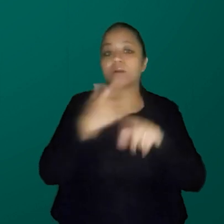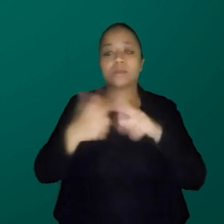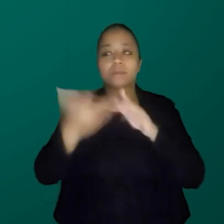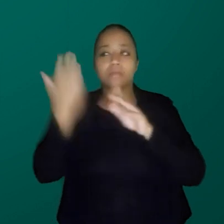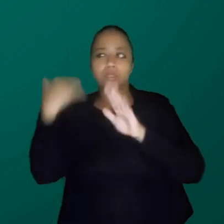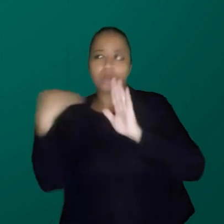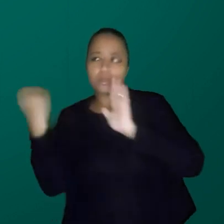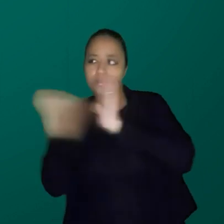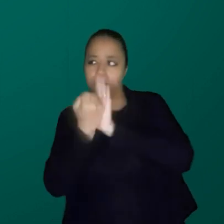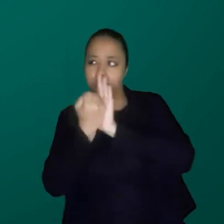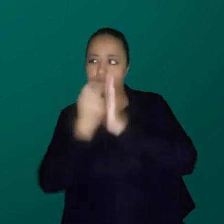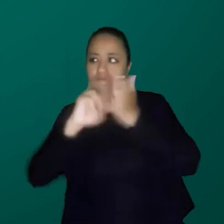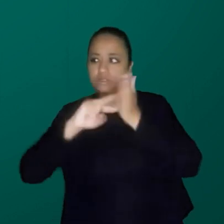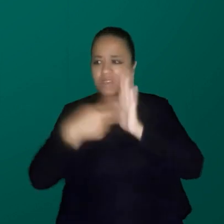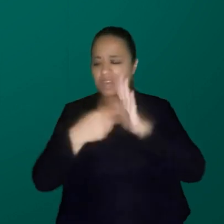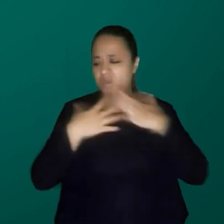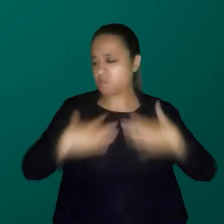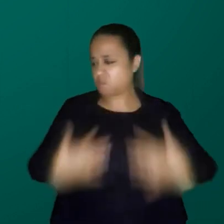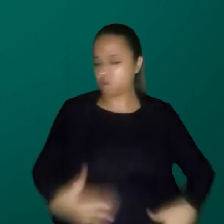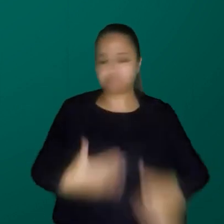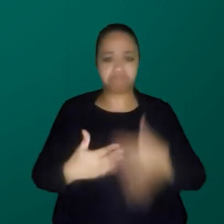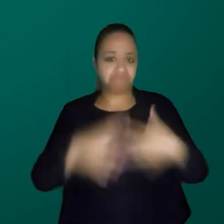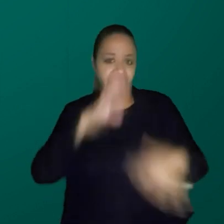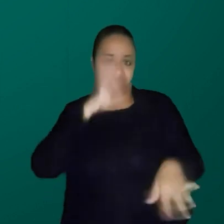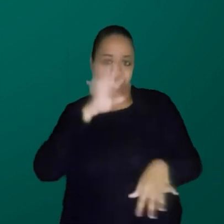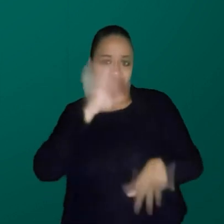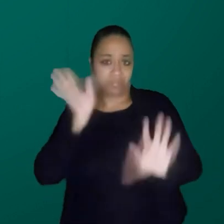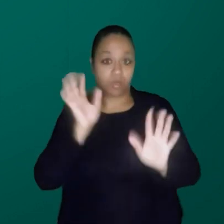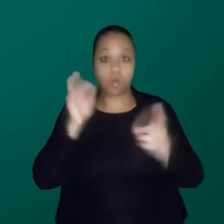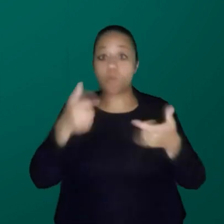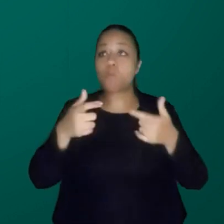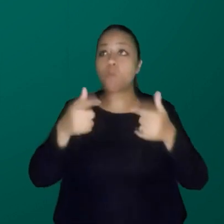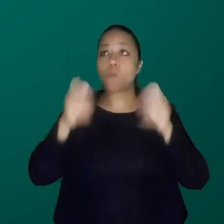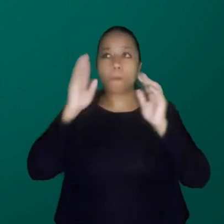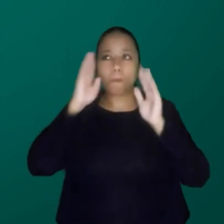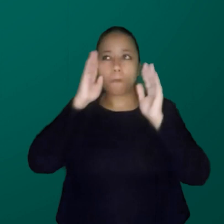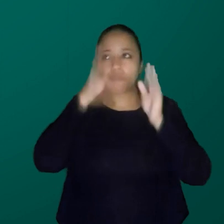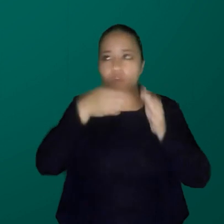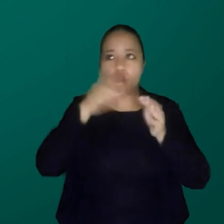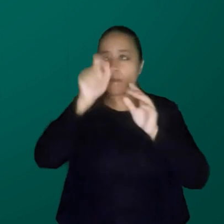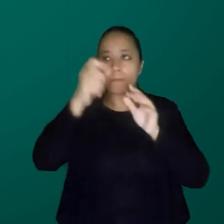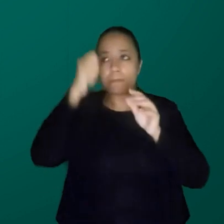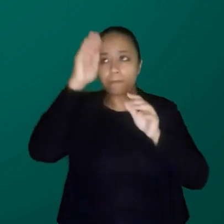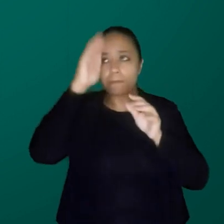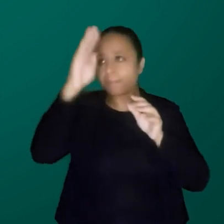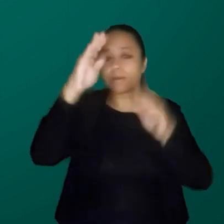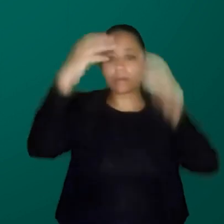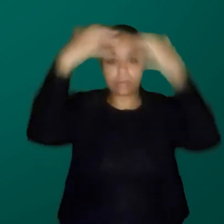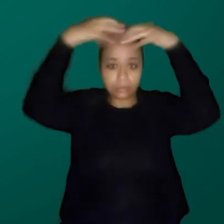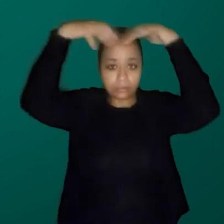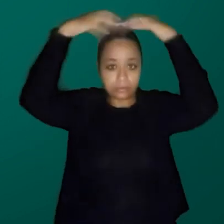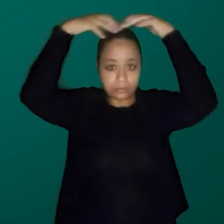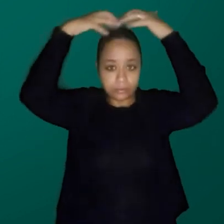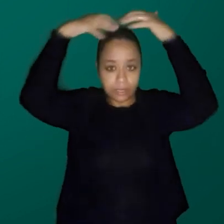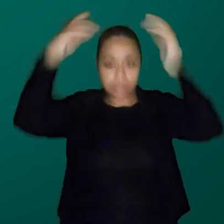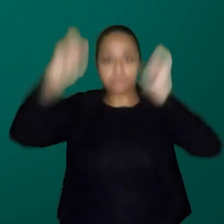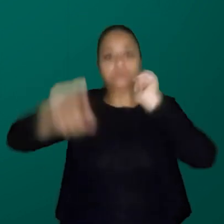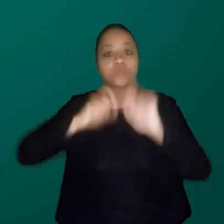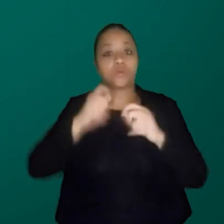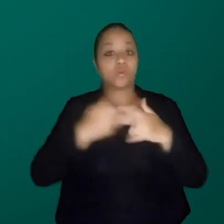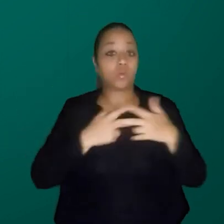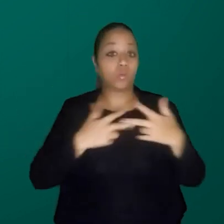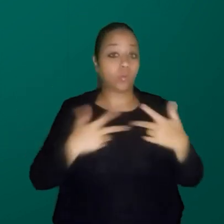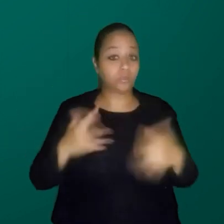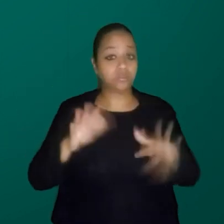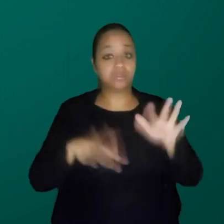simbolismo, eu não dou bola para o meu corpo, eu dou bola para o meu cérebro. É uma equivalência dessa, sabe, às vezes desse jeito